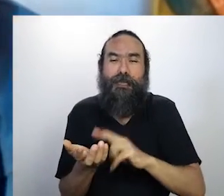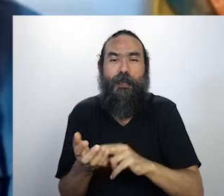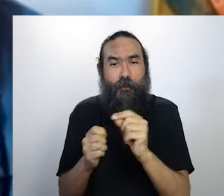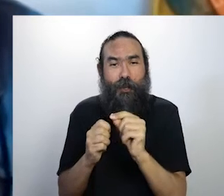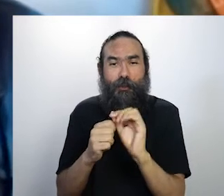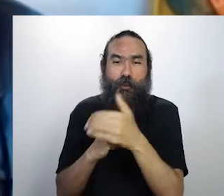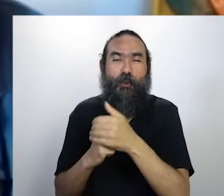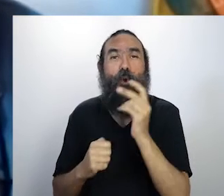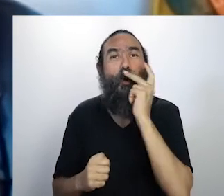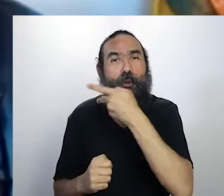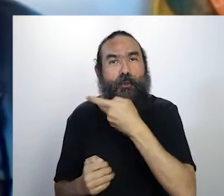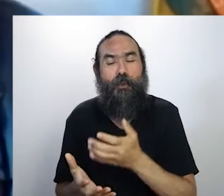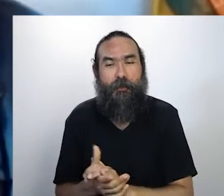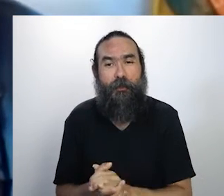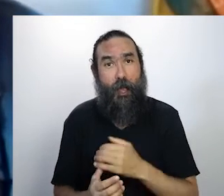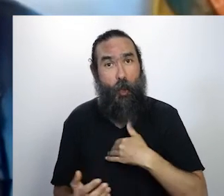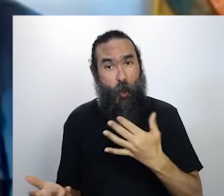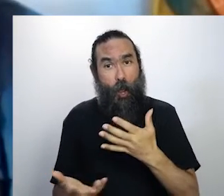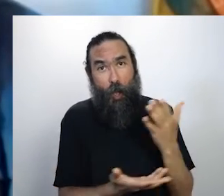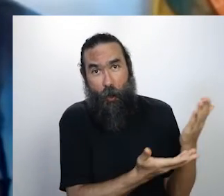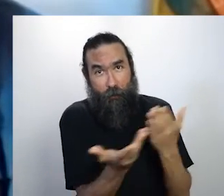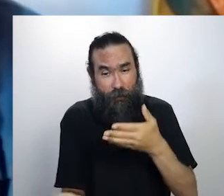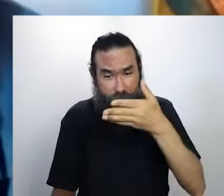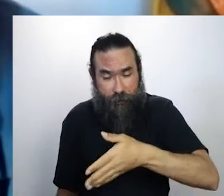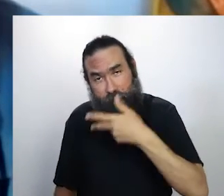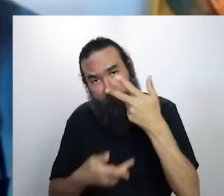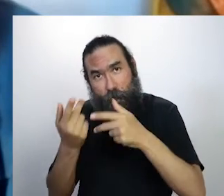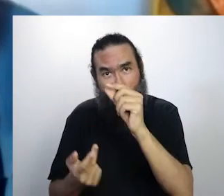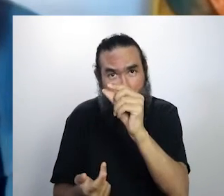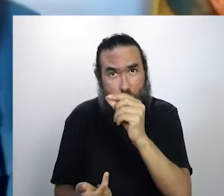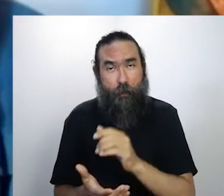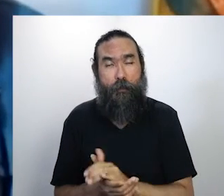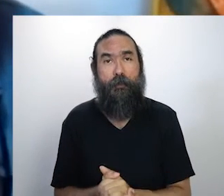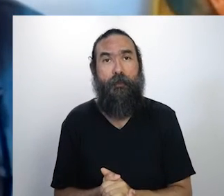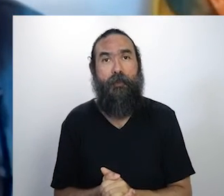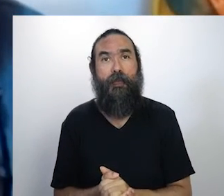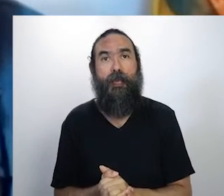agora ela, para falar um pouco com a gente,